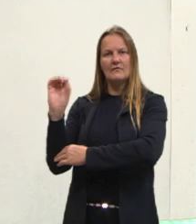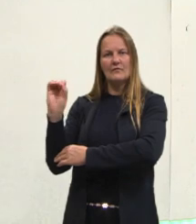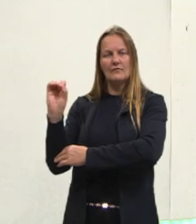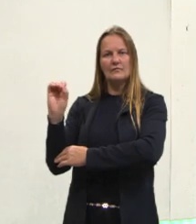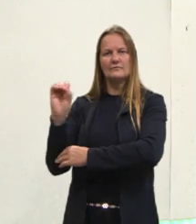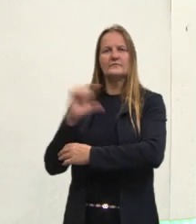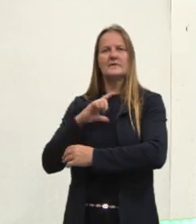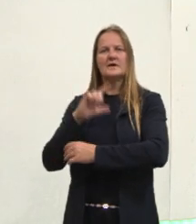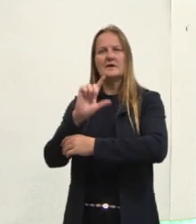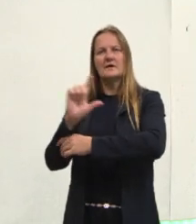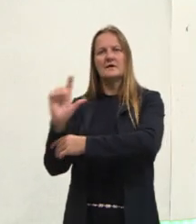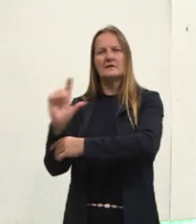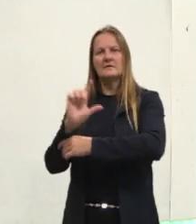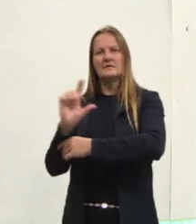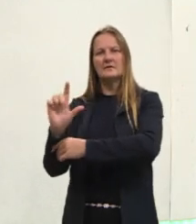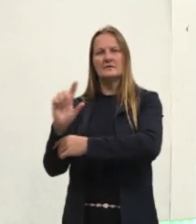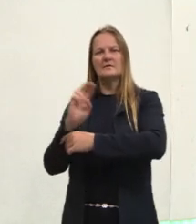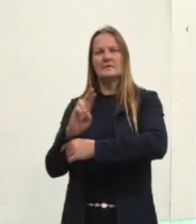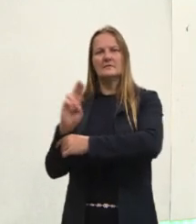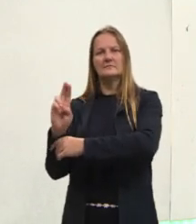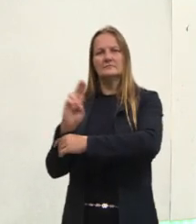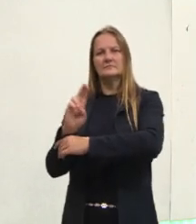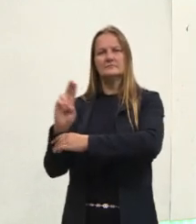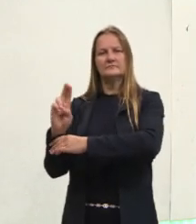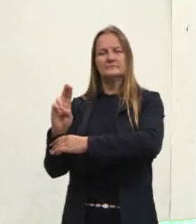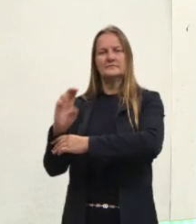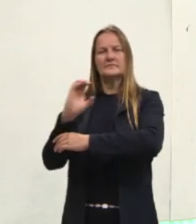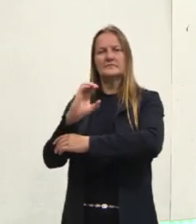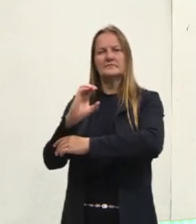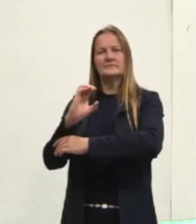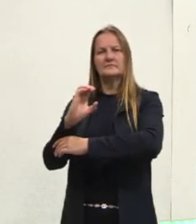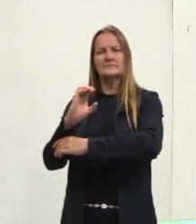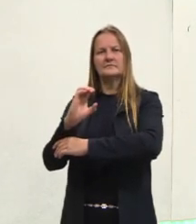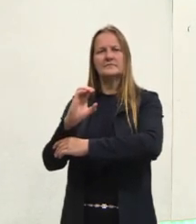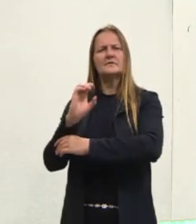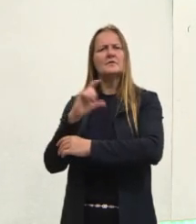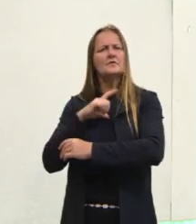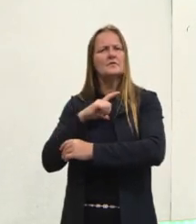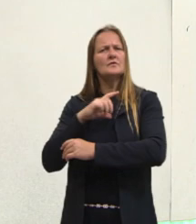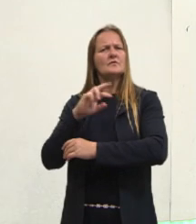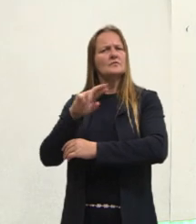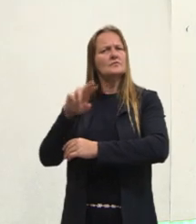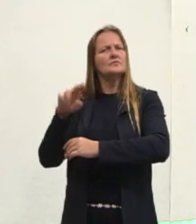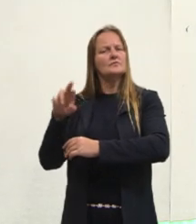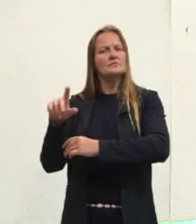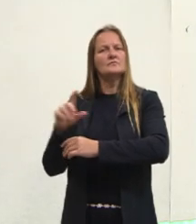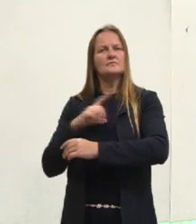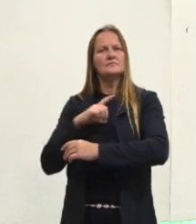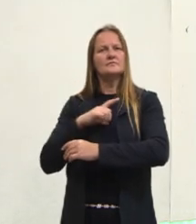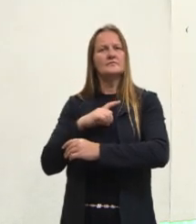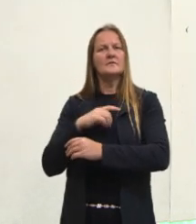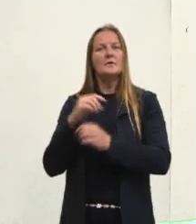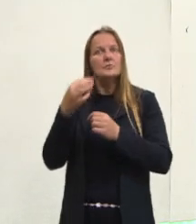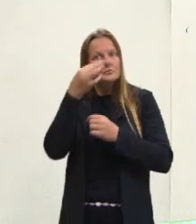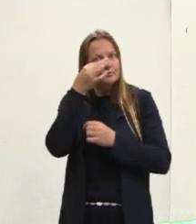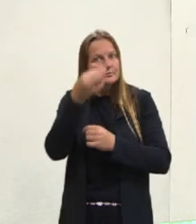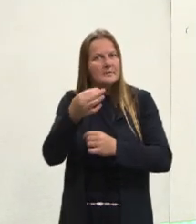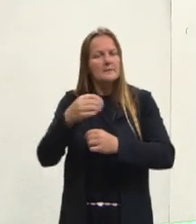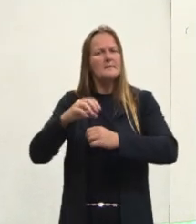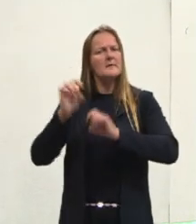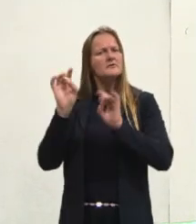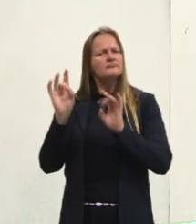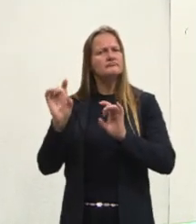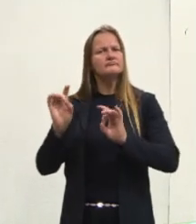RR, e CATE. Esses dígrafos merecem uma atenção um pouquinho mais